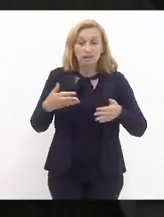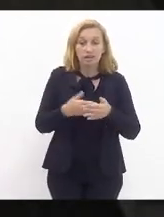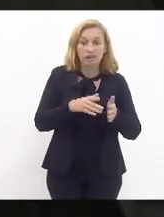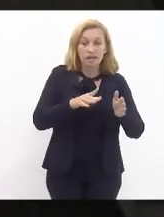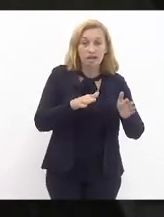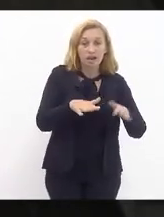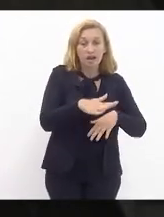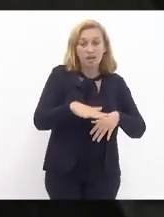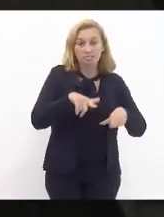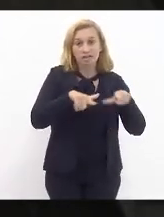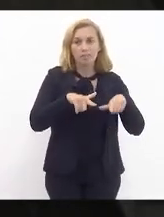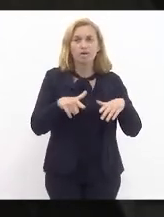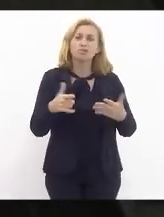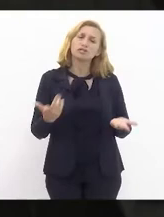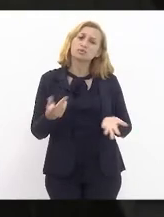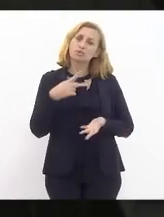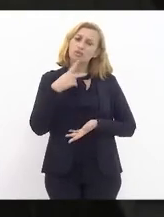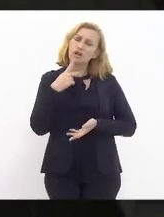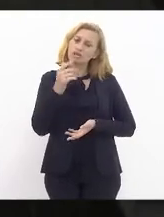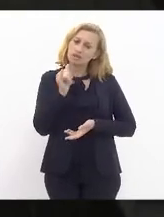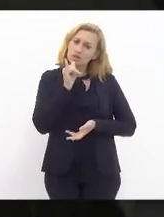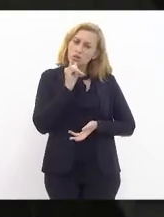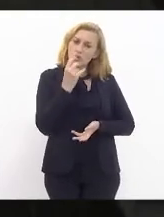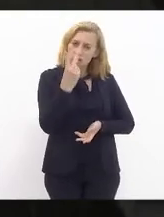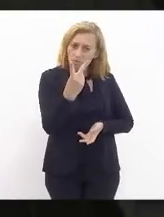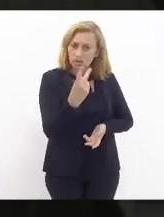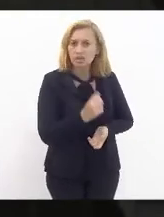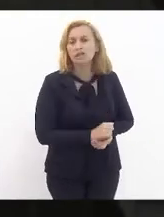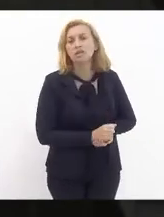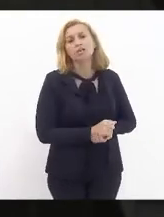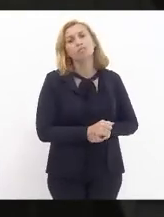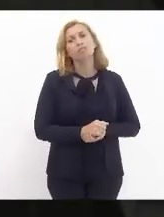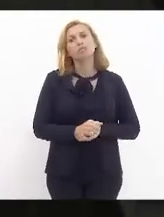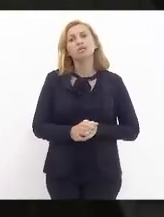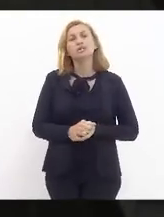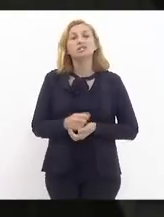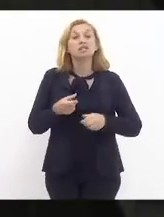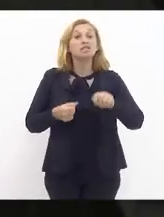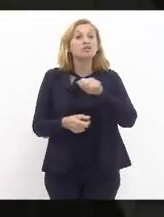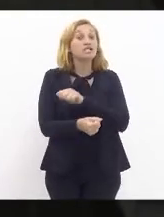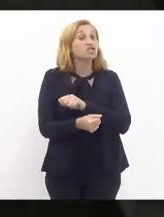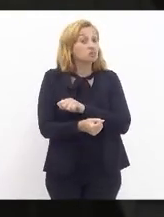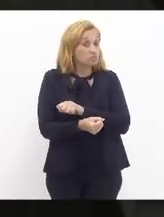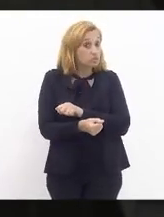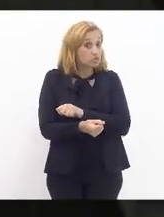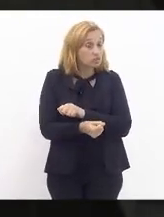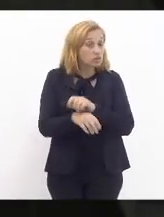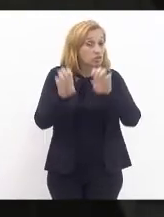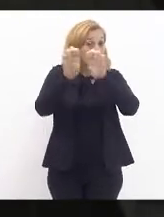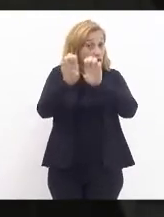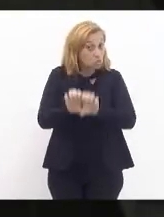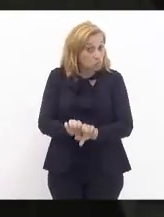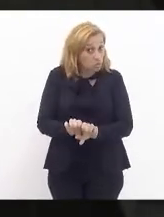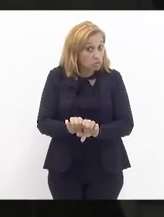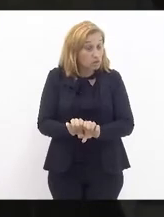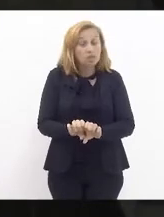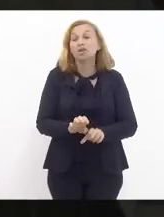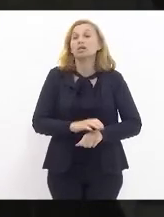Então, eu estou dando dois exemplos aqui de investimentos estruturantes,